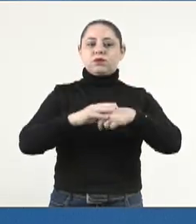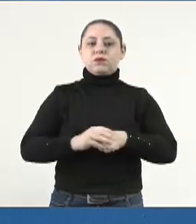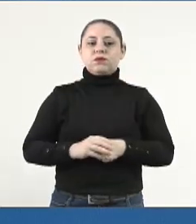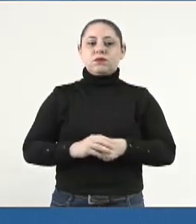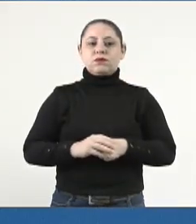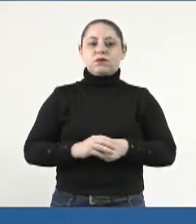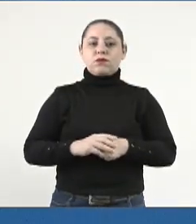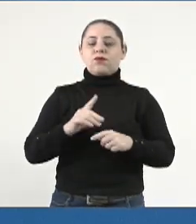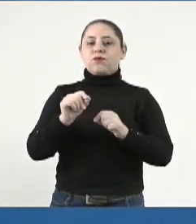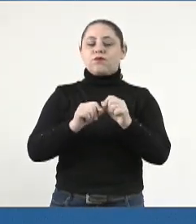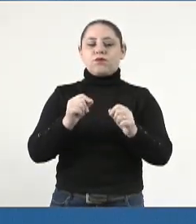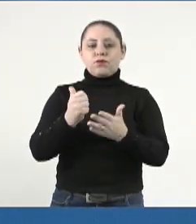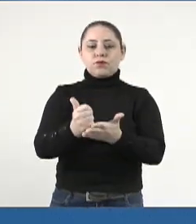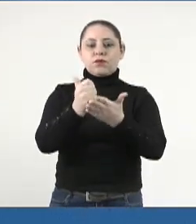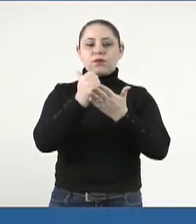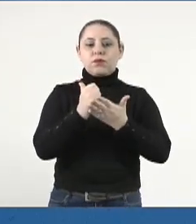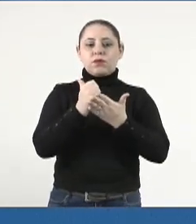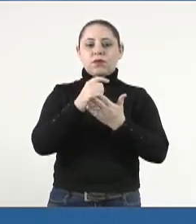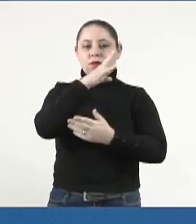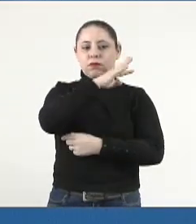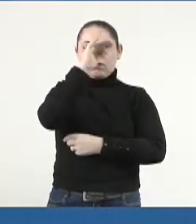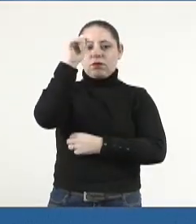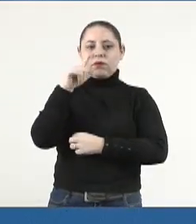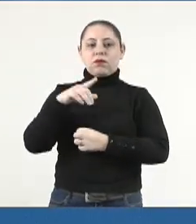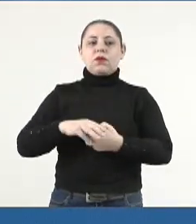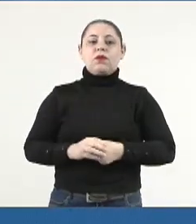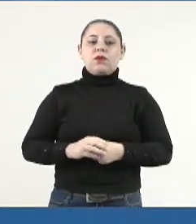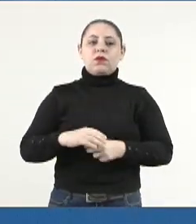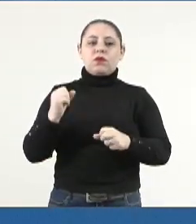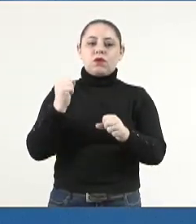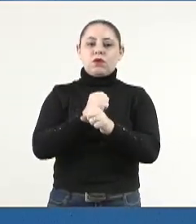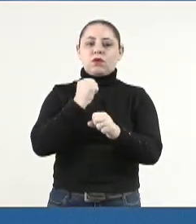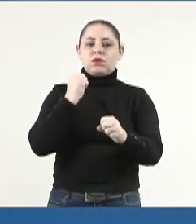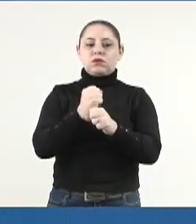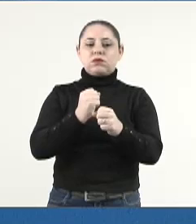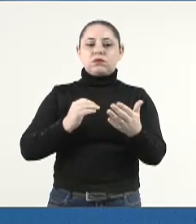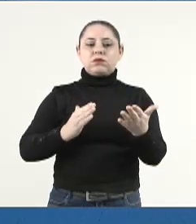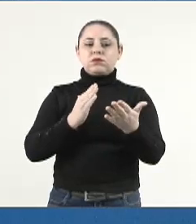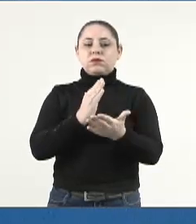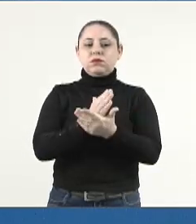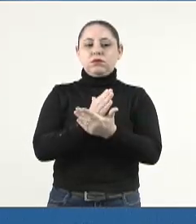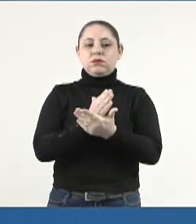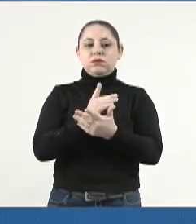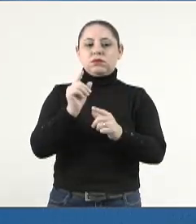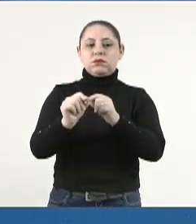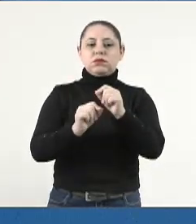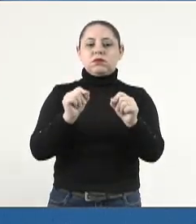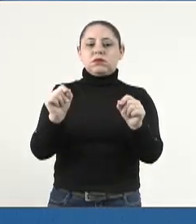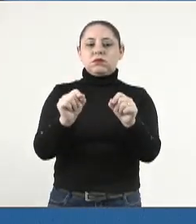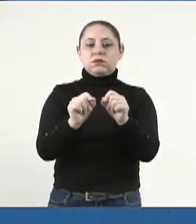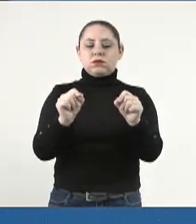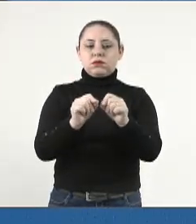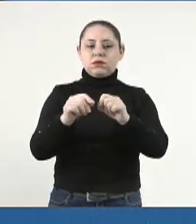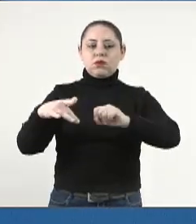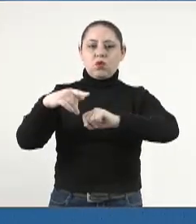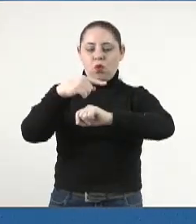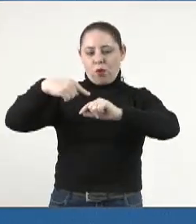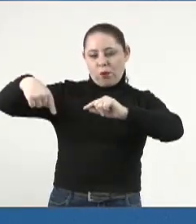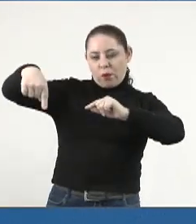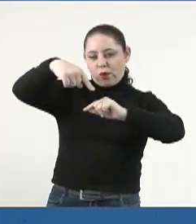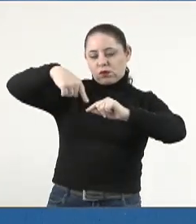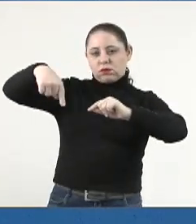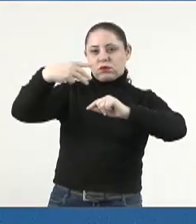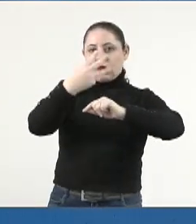trazendo para o Mato Grosso do Sul obras importantes como o Anel Viário de Três Lagoas, que